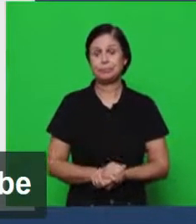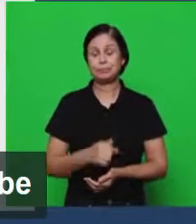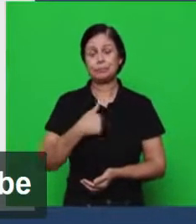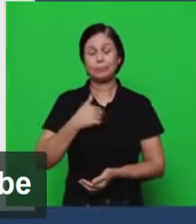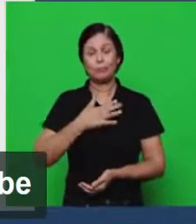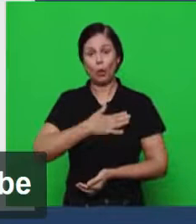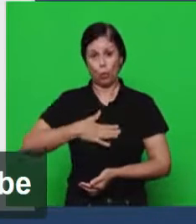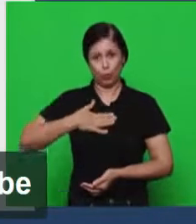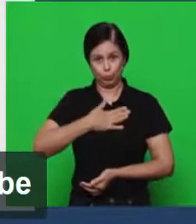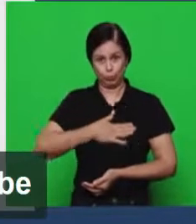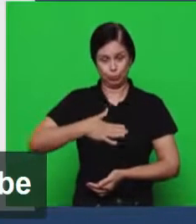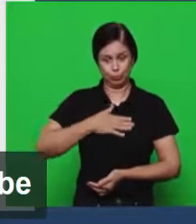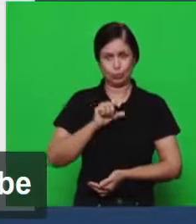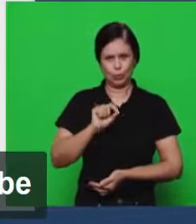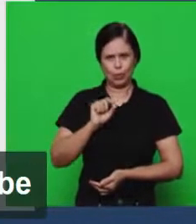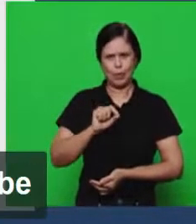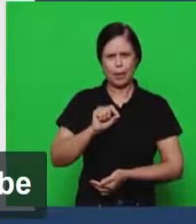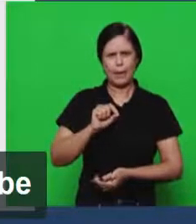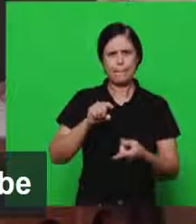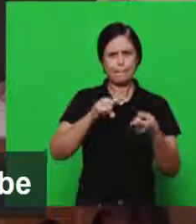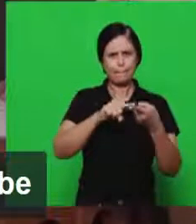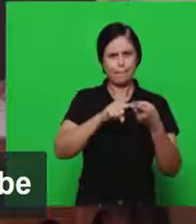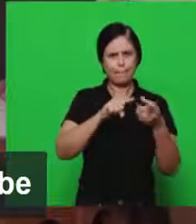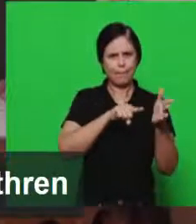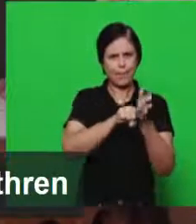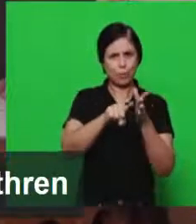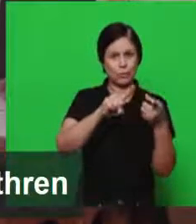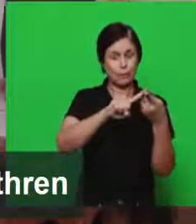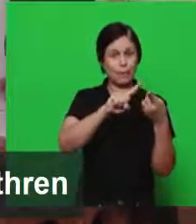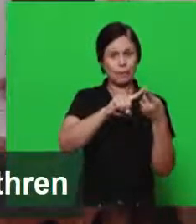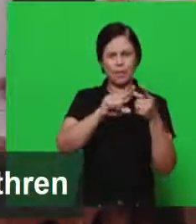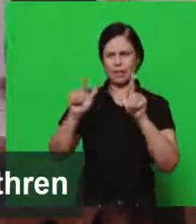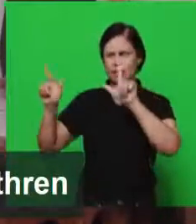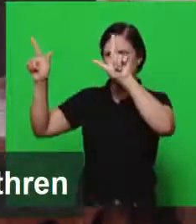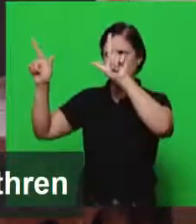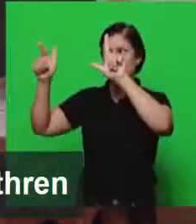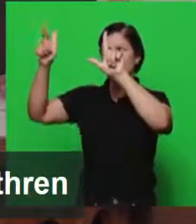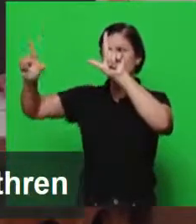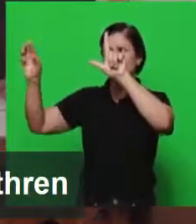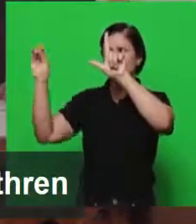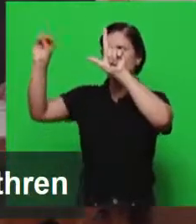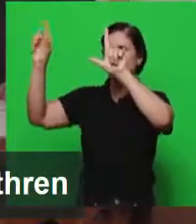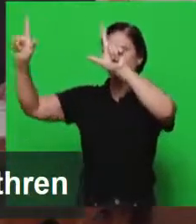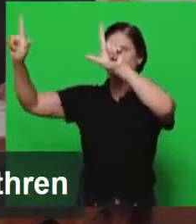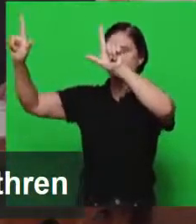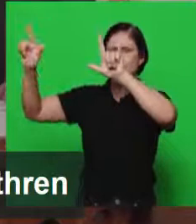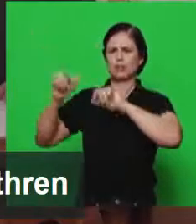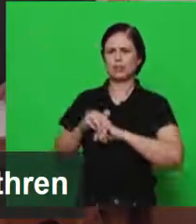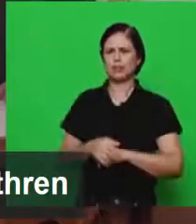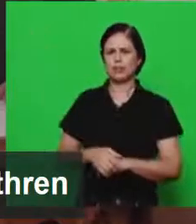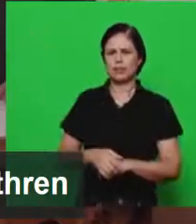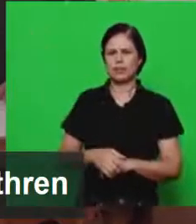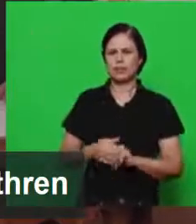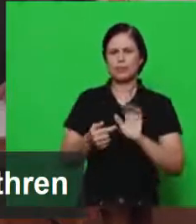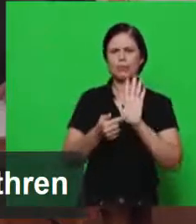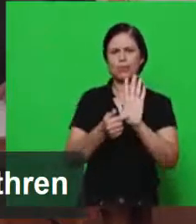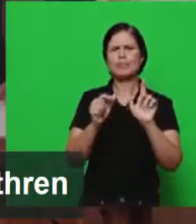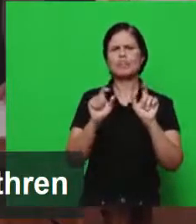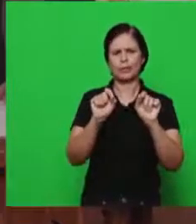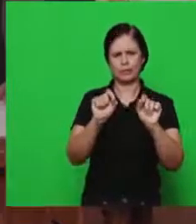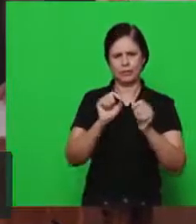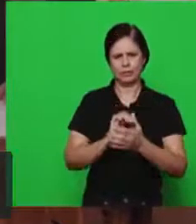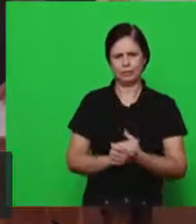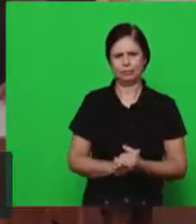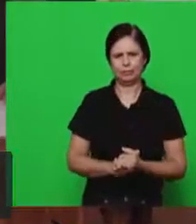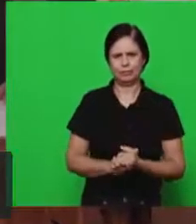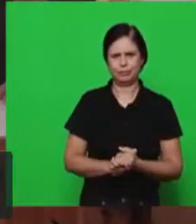a primeira pergunta fosse colocada no quadro só para mostrar aos irmãos